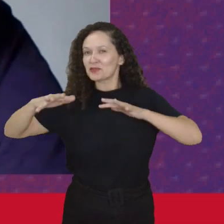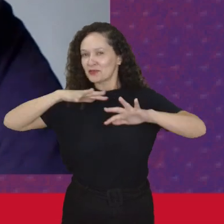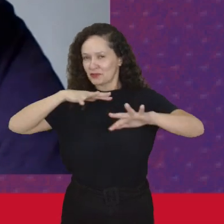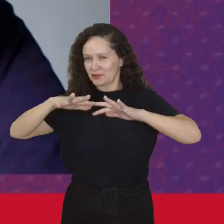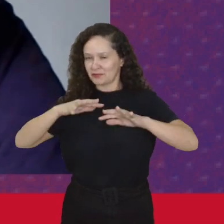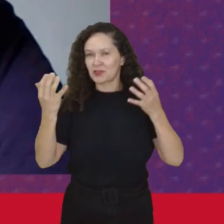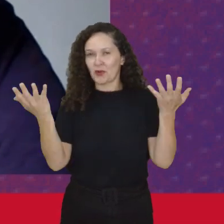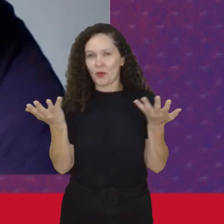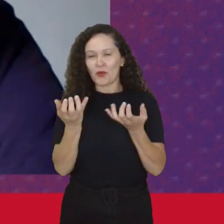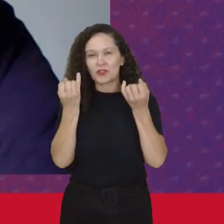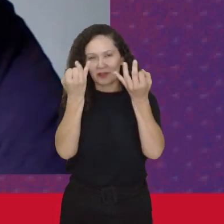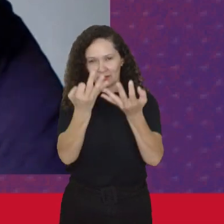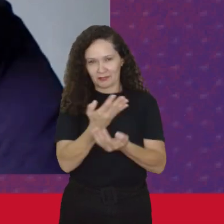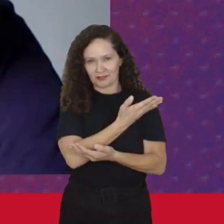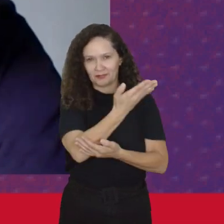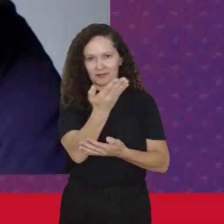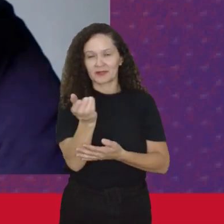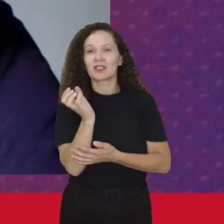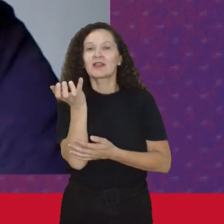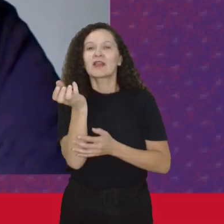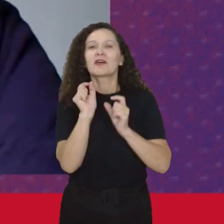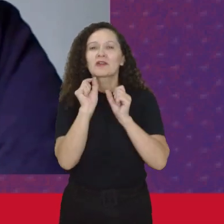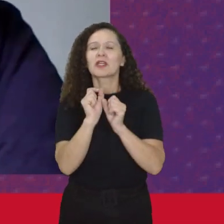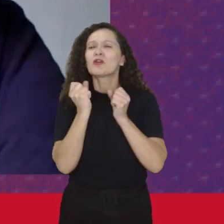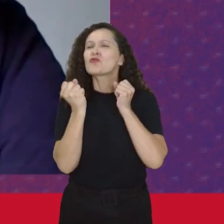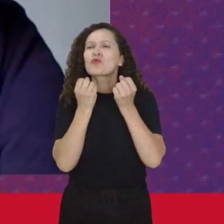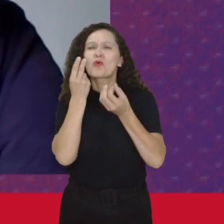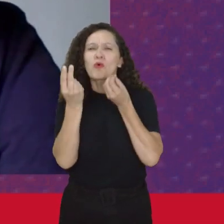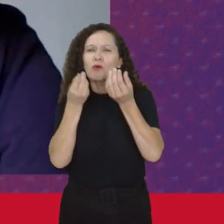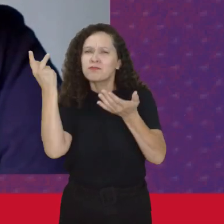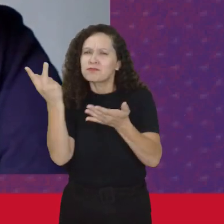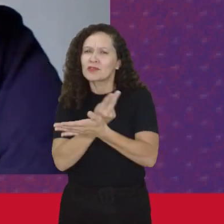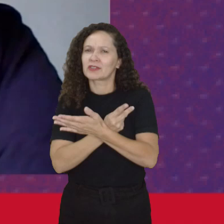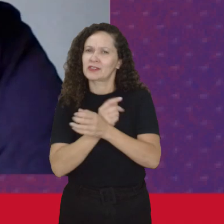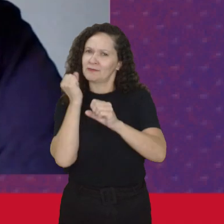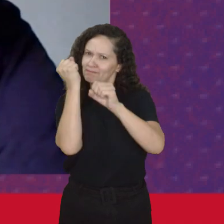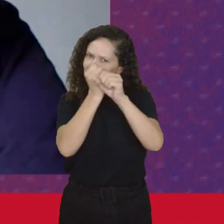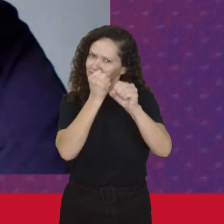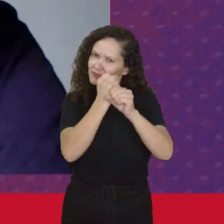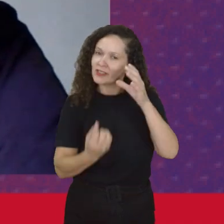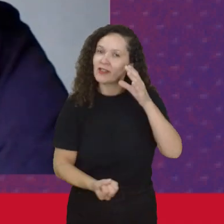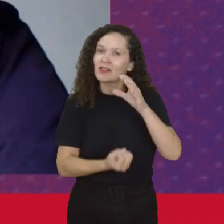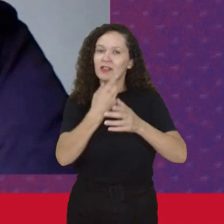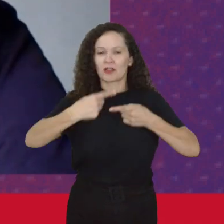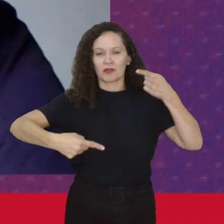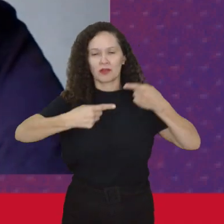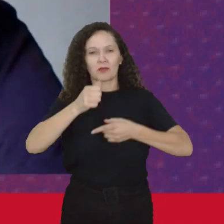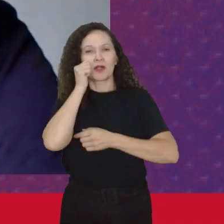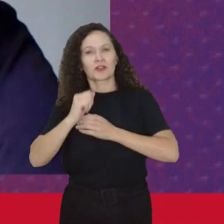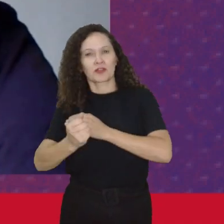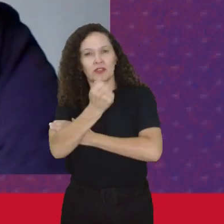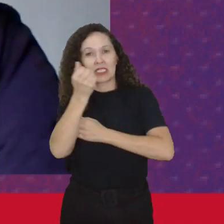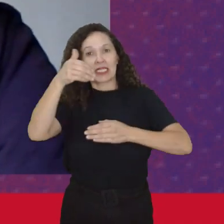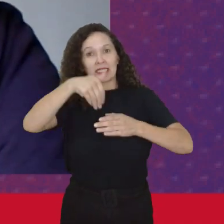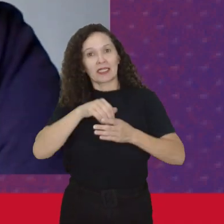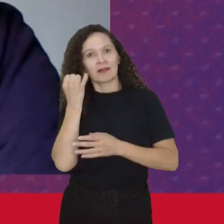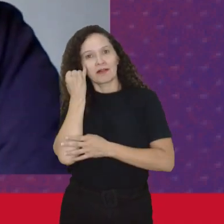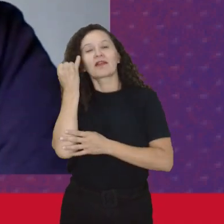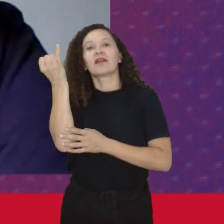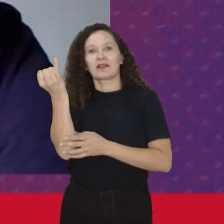queria Hoje desenvolver É justamente Como é que se deu A construção Do debate feminista Dentro da corrente